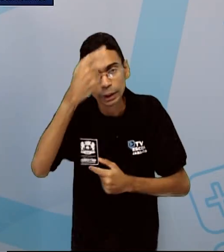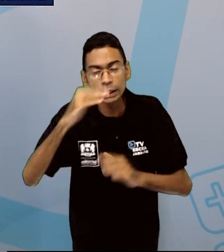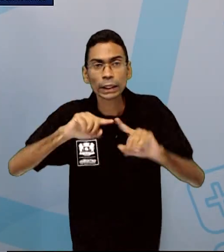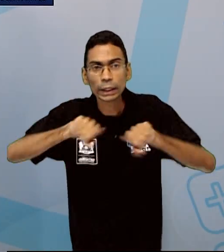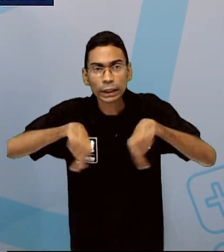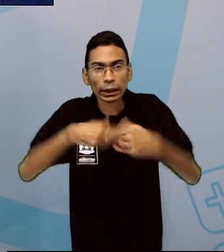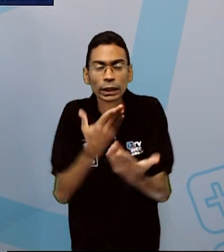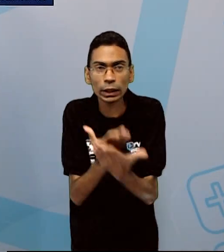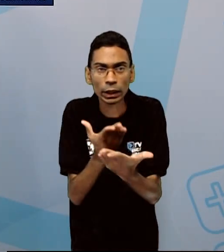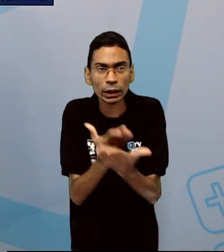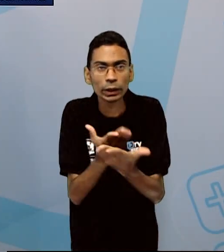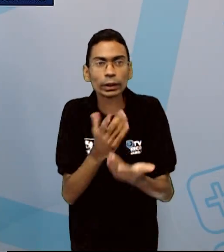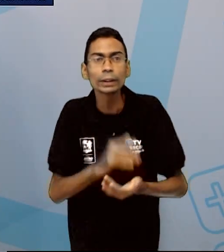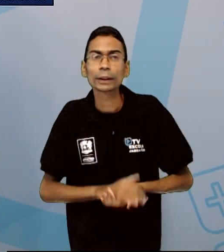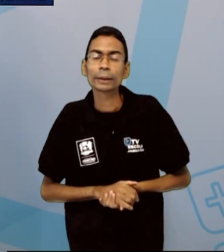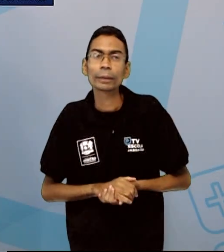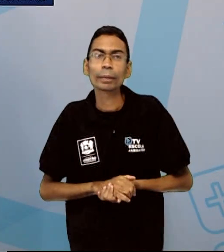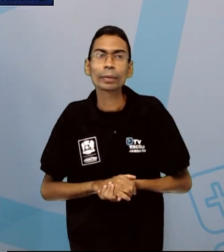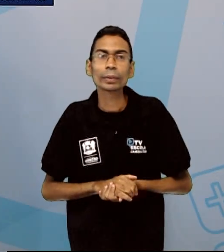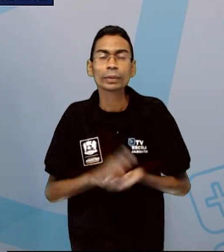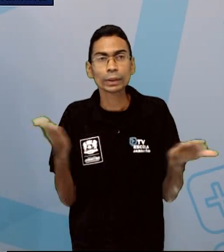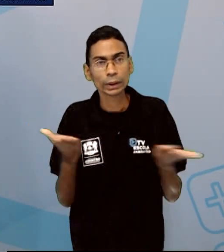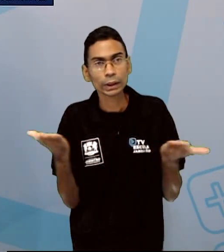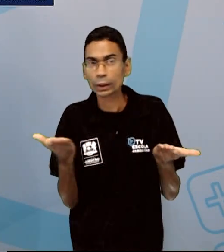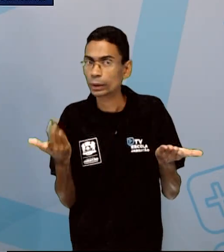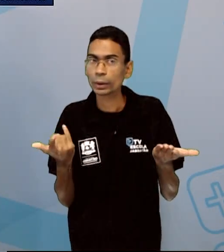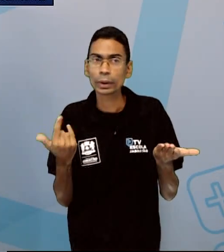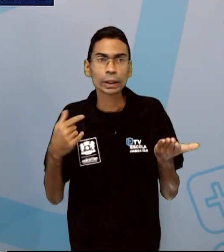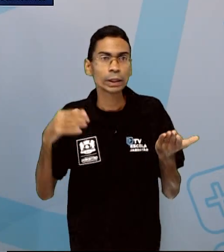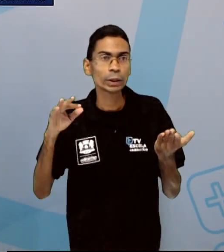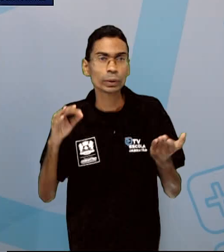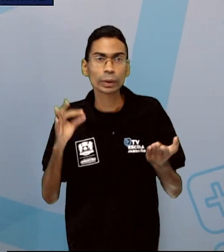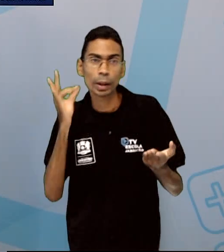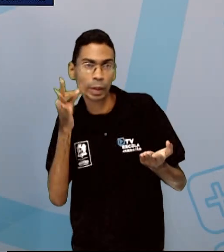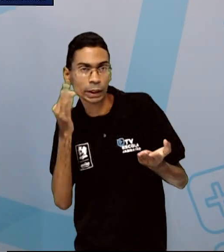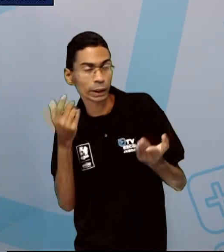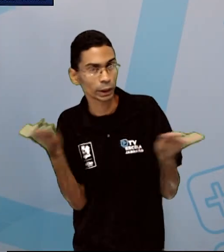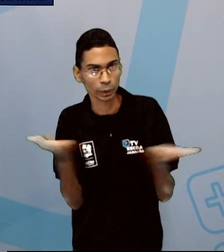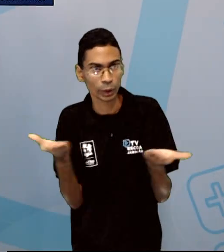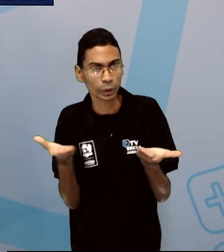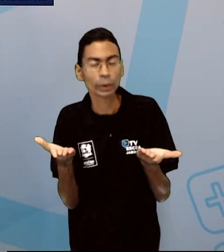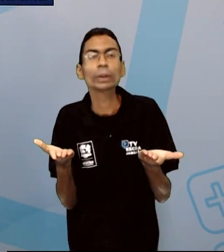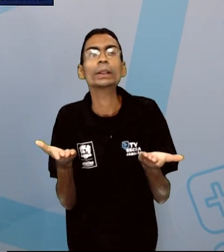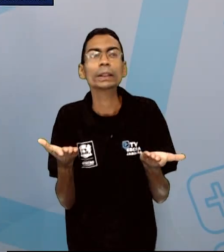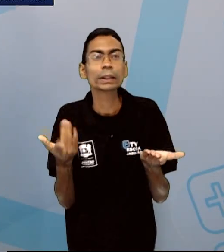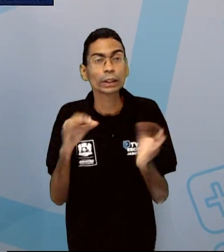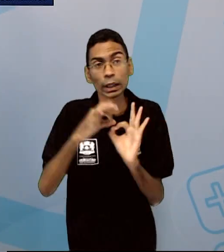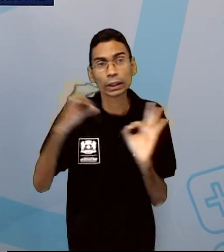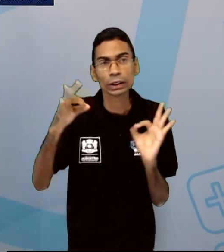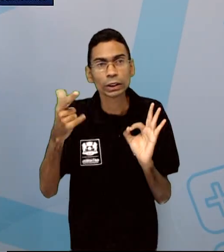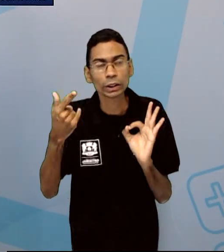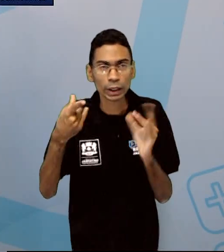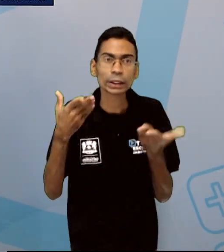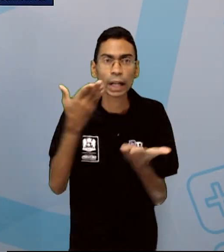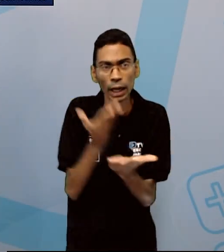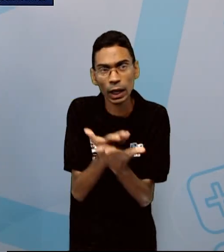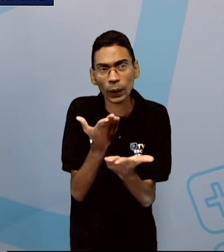formato remoto, mas é nossa obrigação, enquanto agentes públicos, de prestar um serviço de qualidade e uma